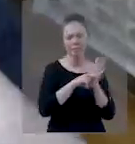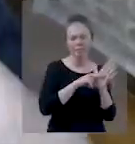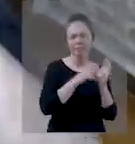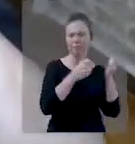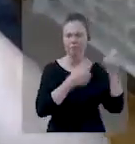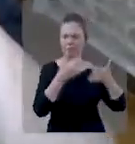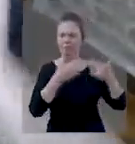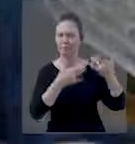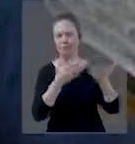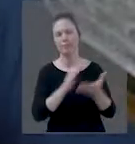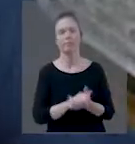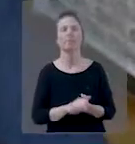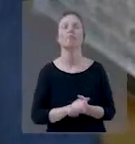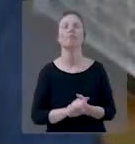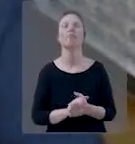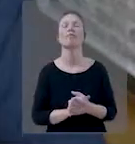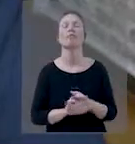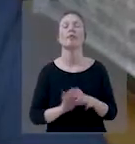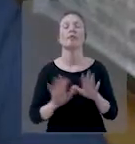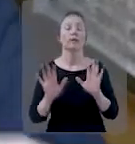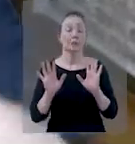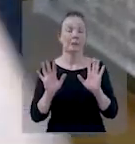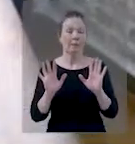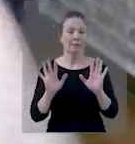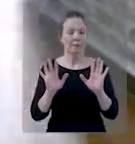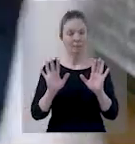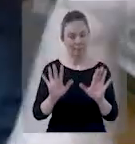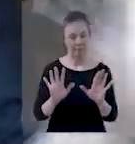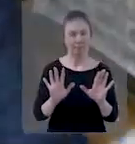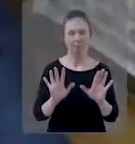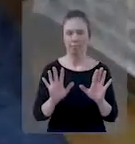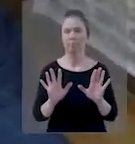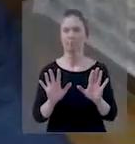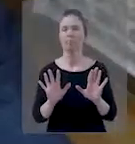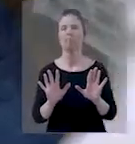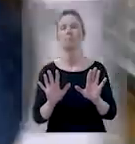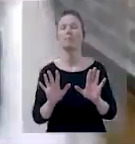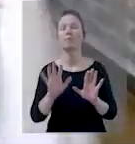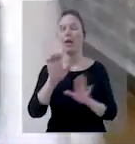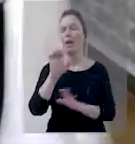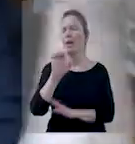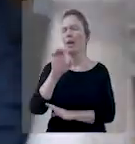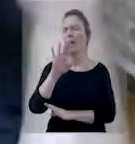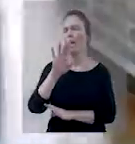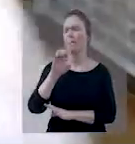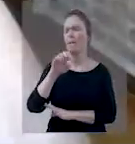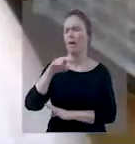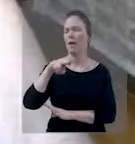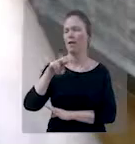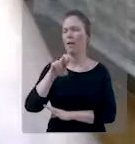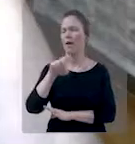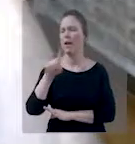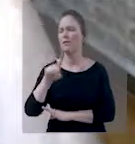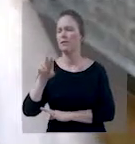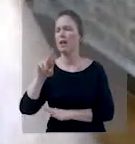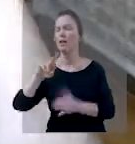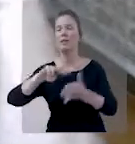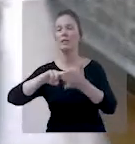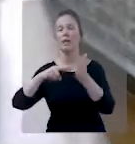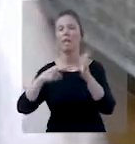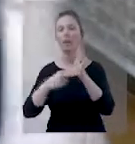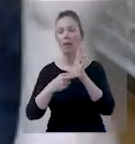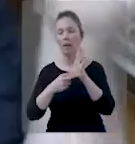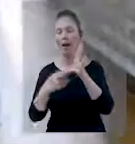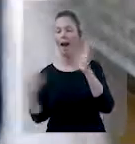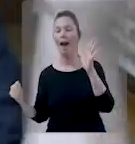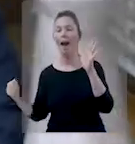Mas isso não é o caso. Bom, pelo menos ele leu. Esse é o importa. Ah, olha isso. Bom, também. Ebenezer quer